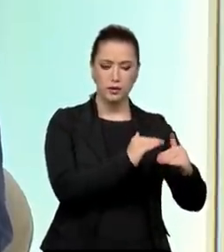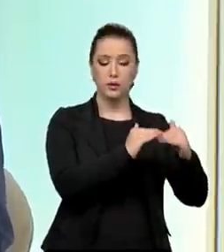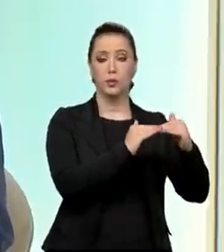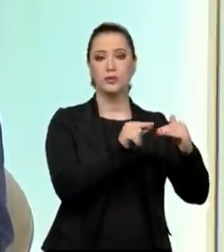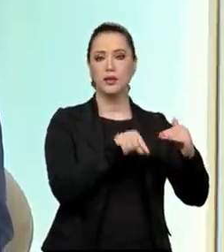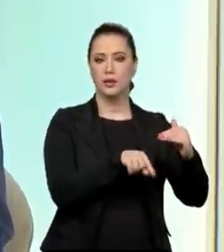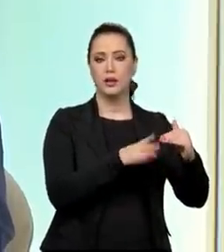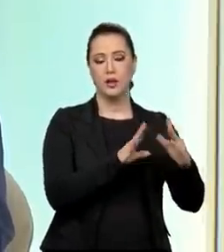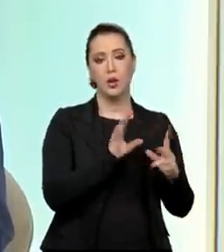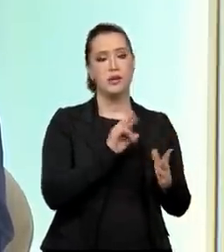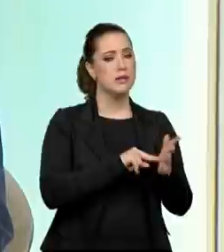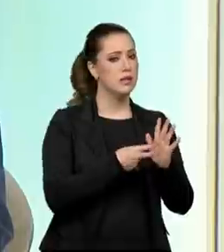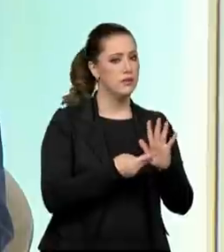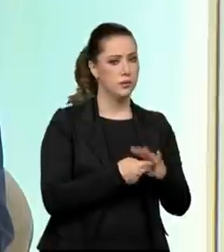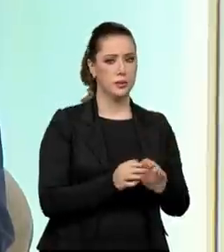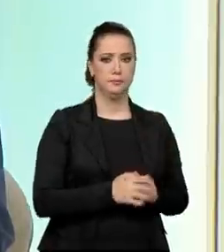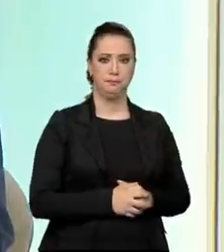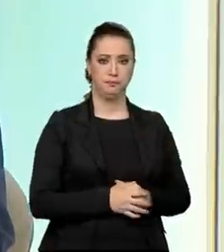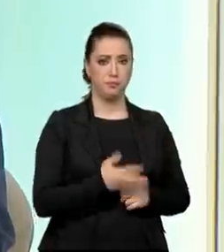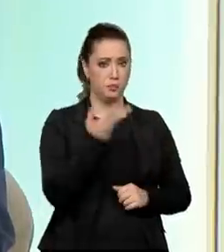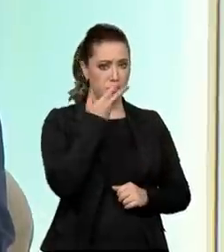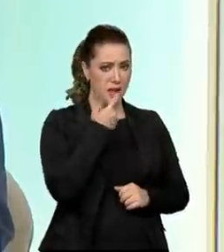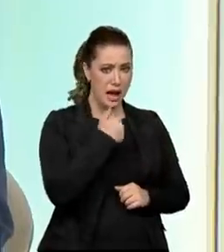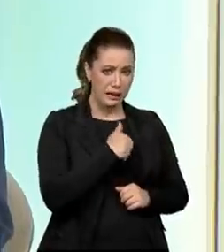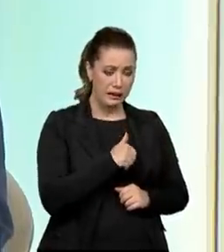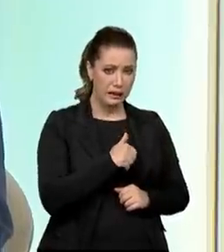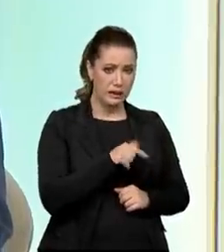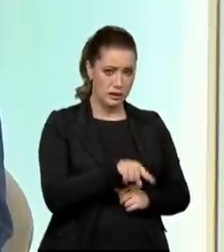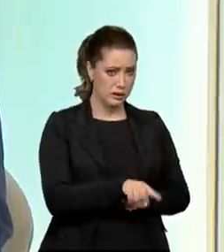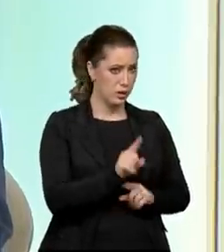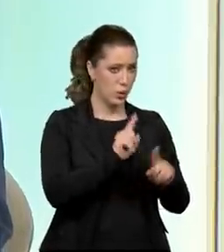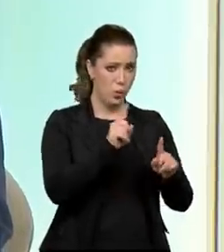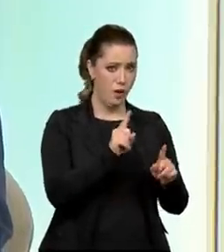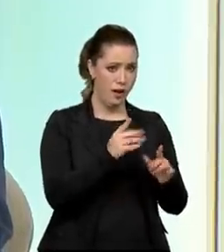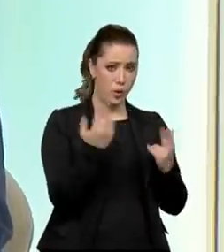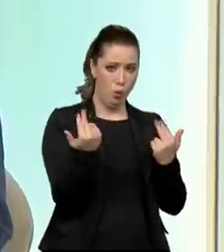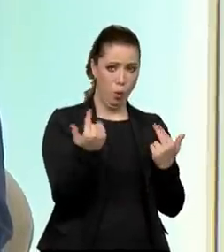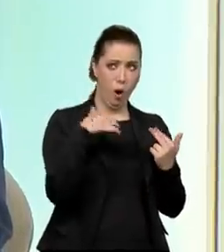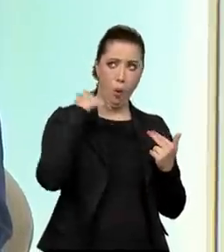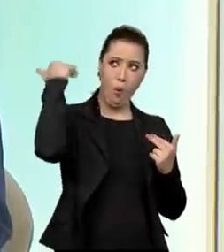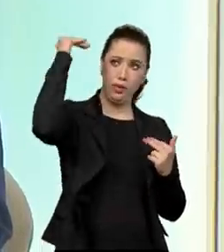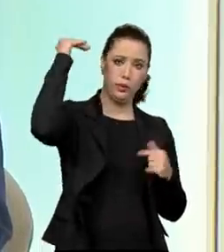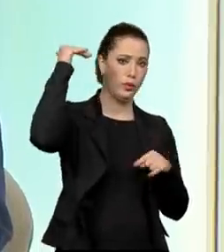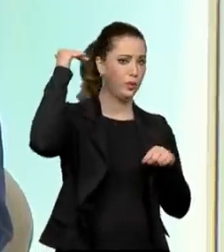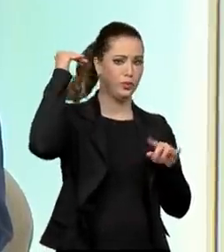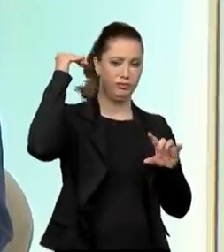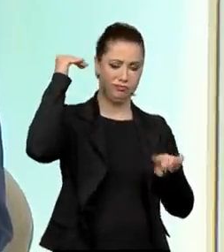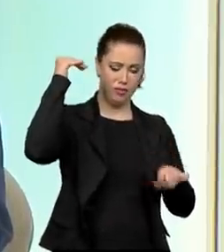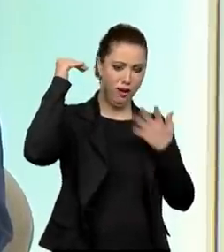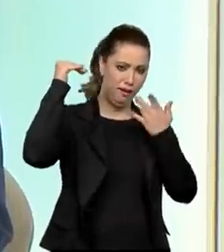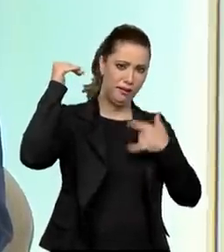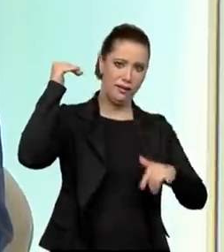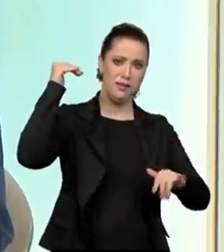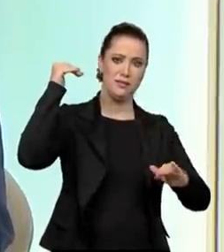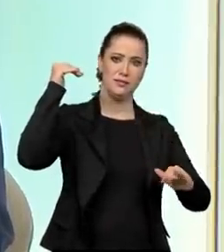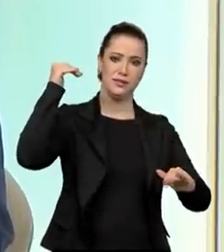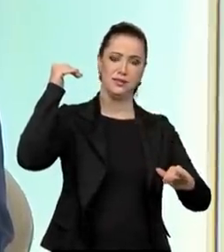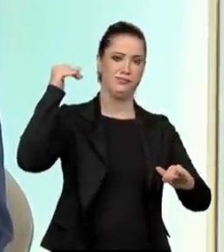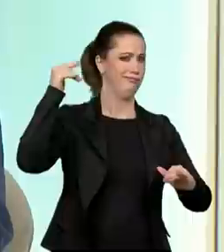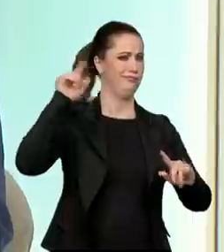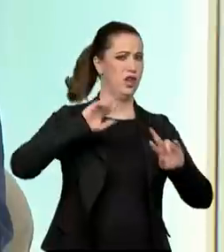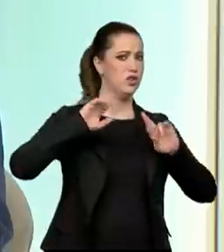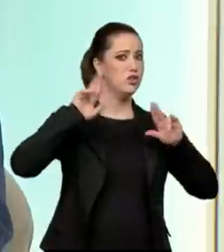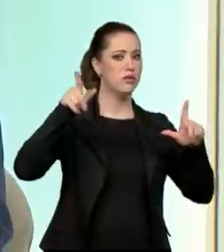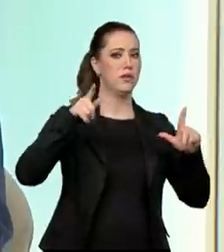A criança, ela não é um pequeno adulto. A criança, ela não tem que estar submetida às regras do mundo do trabalho,